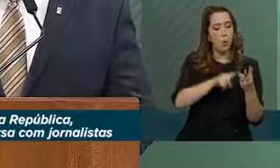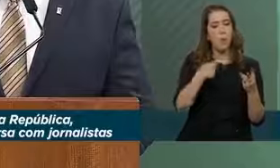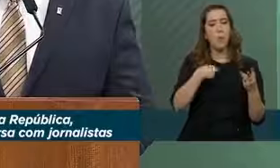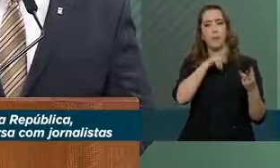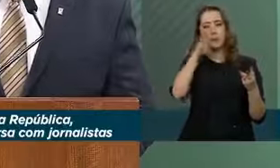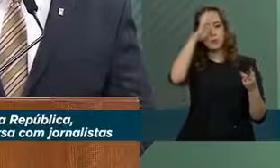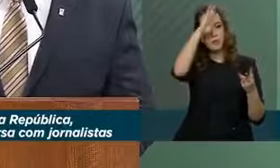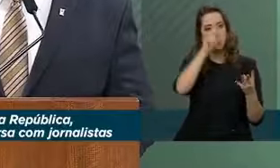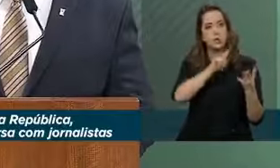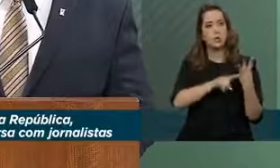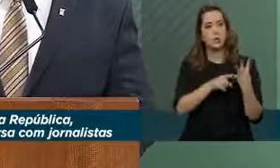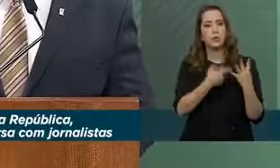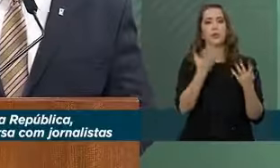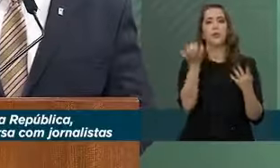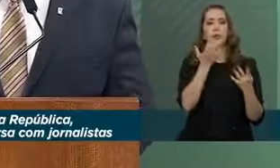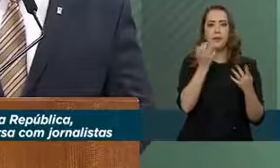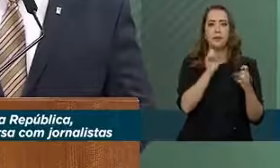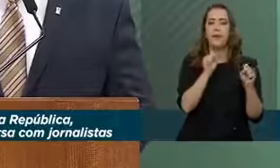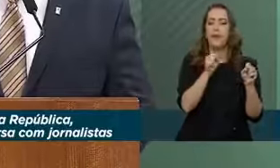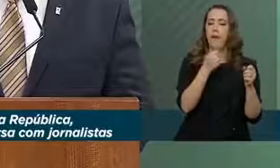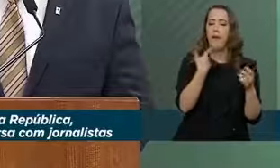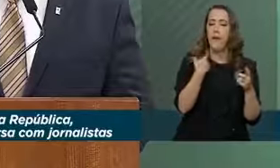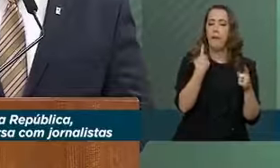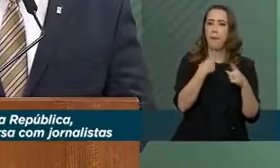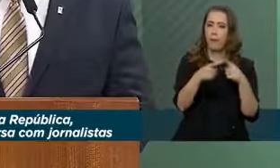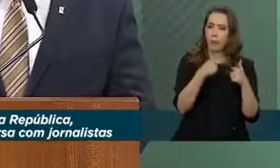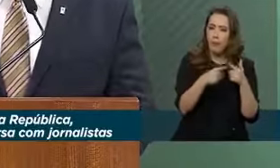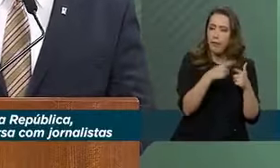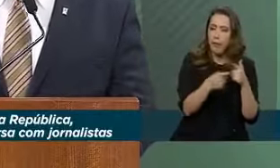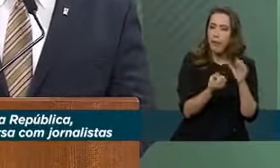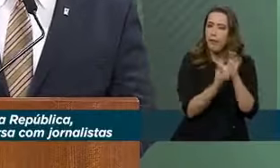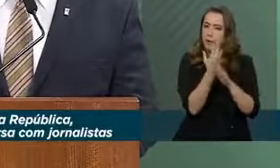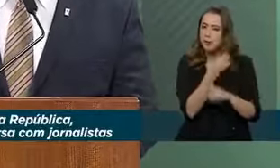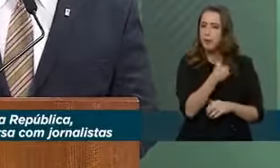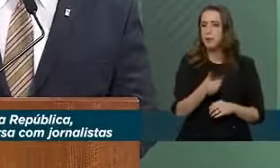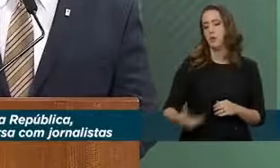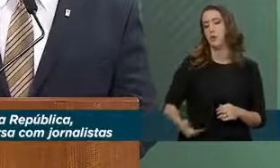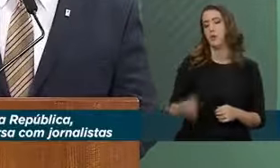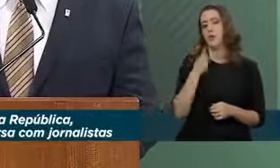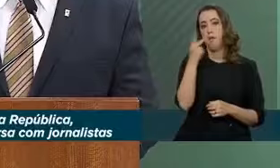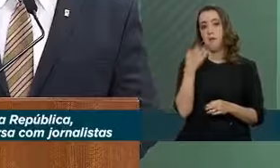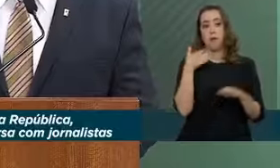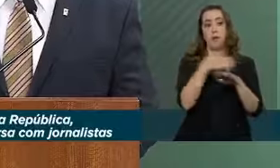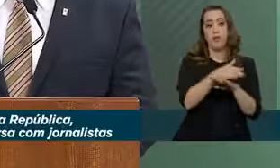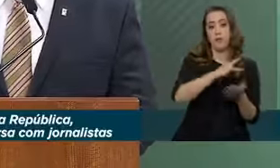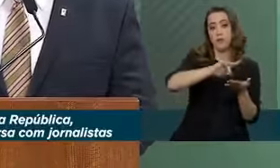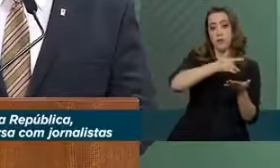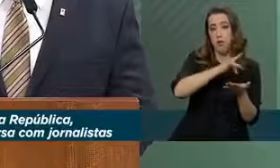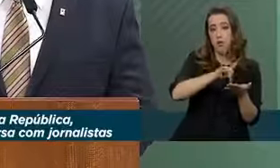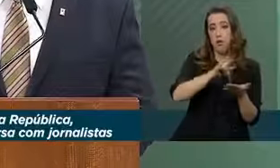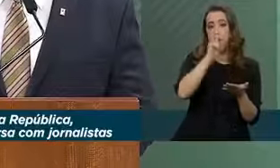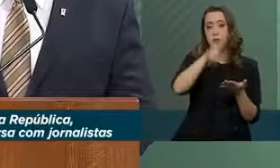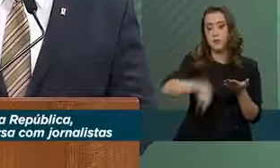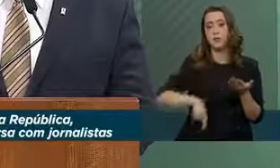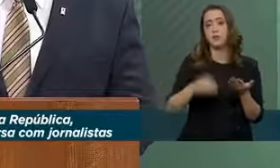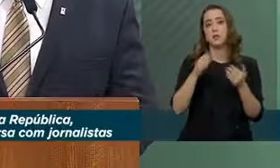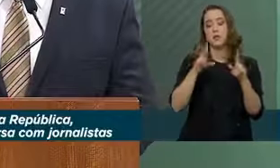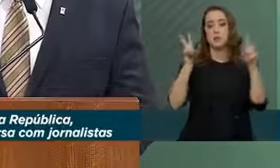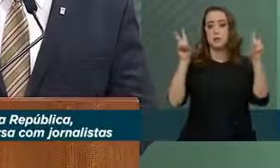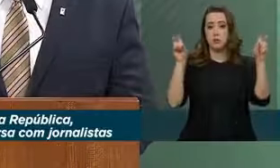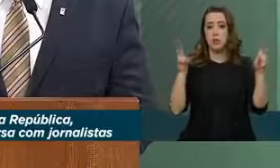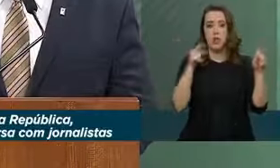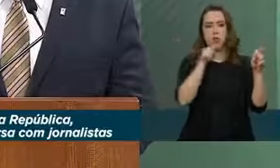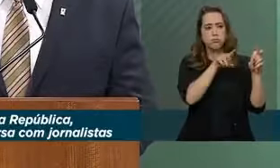desqualificar, desgastar o governo, fecha aspas. Ele ressaltou que a invasão de telefone é, abre aspas,